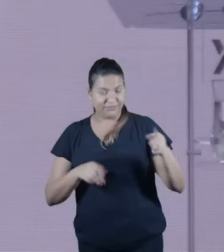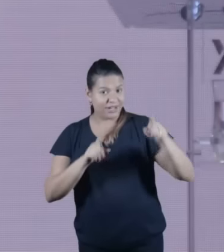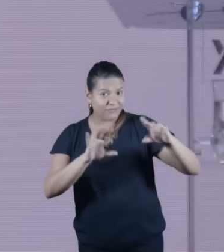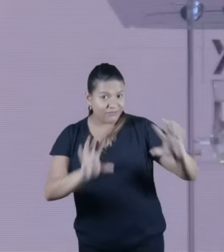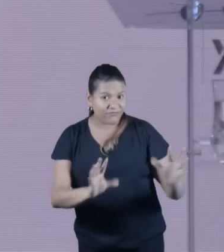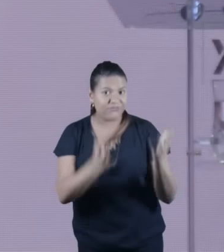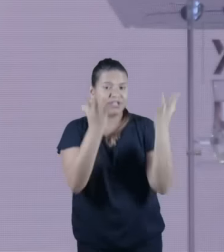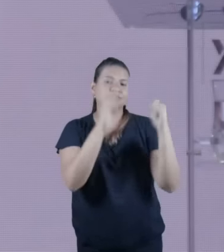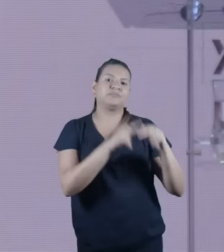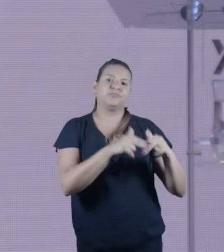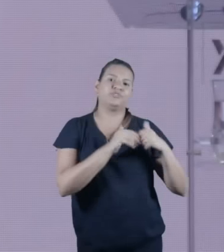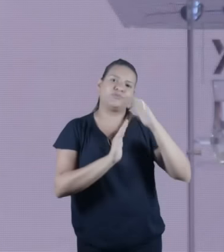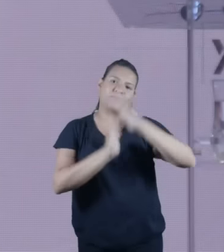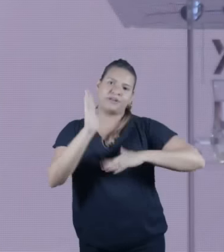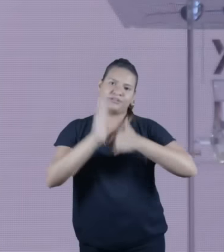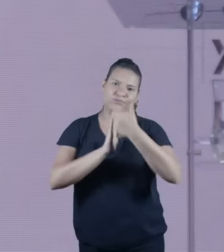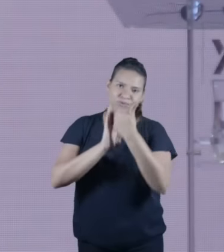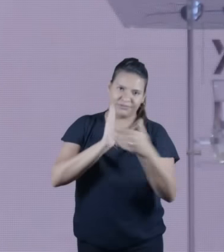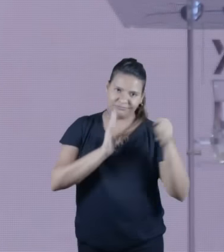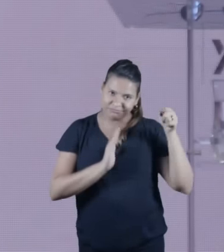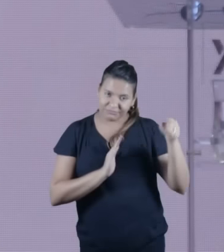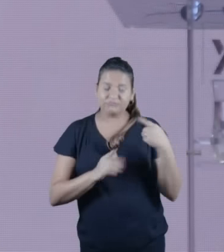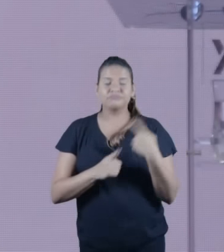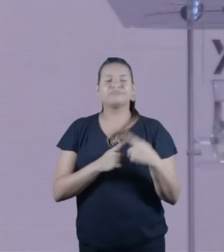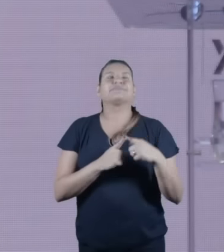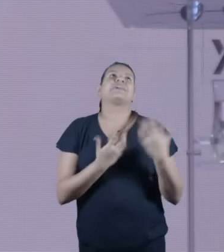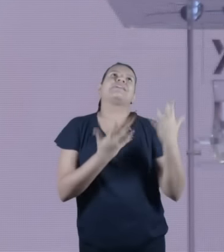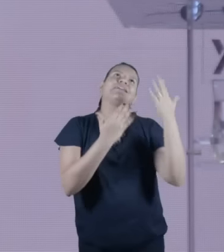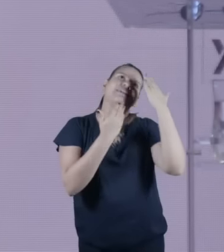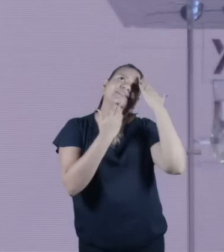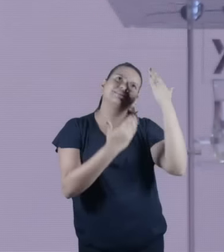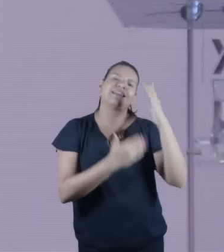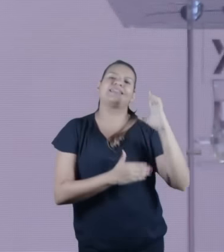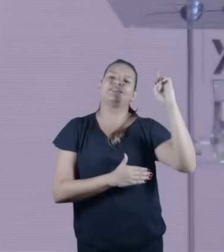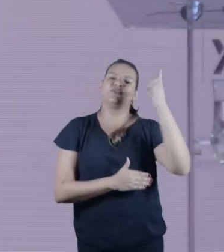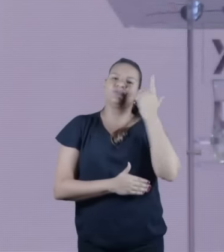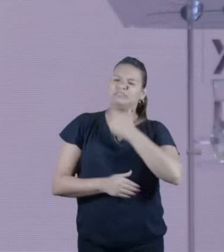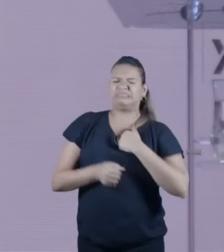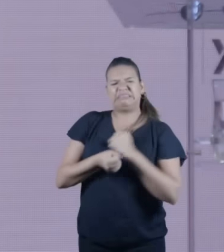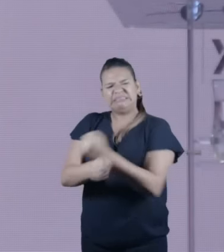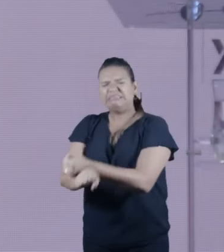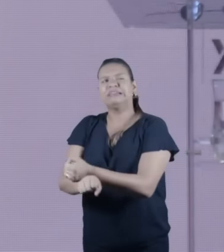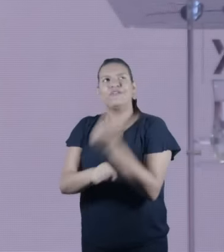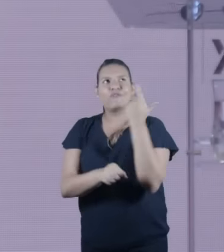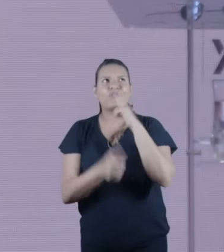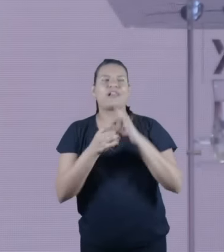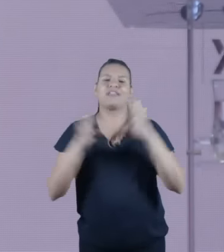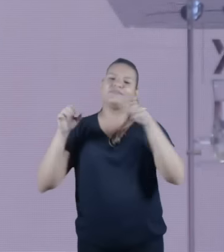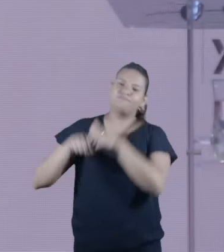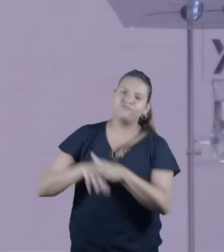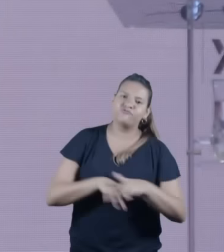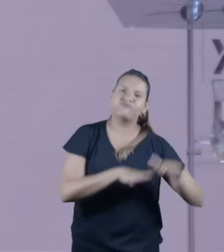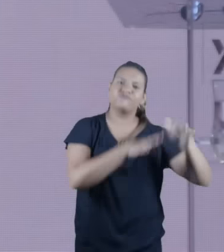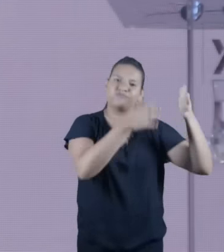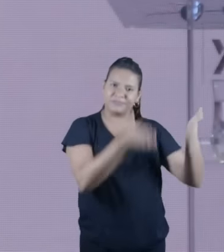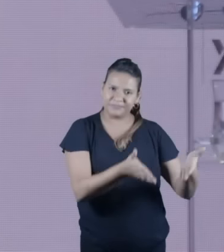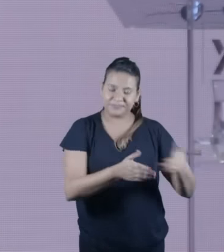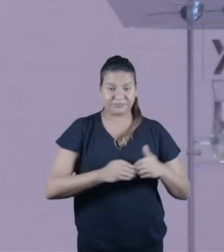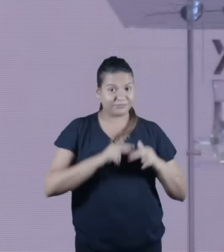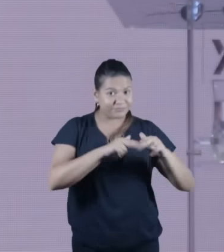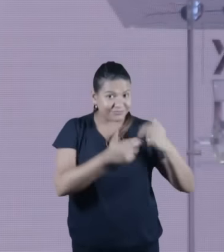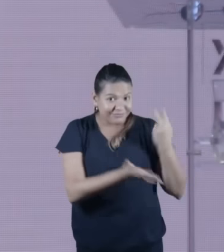levou de volta a nossa terra e todos os anos o povo de Israel se senta em volta de uma mesa